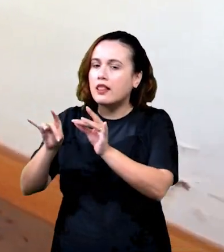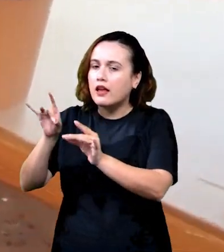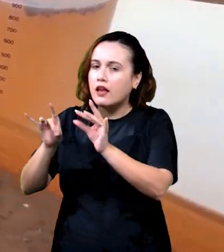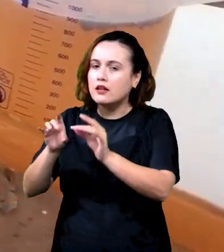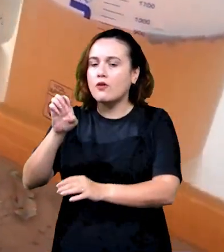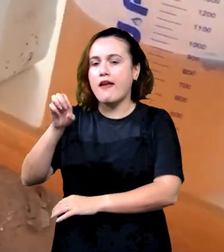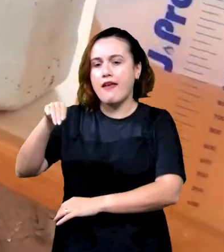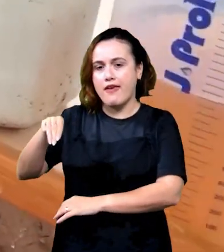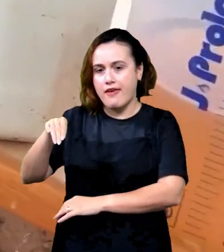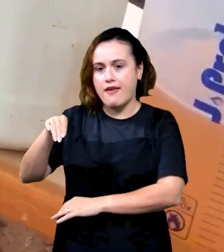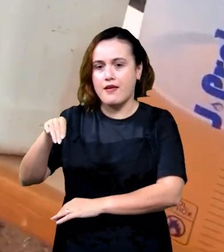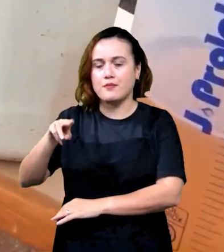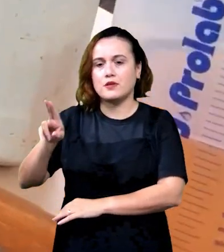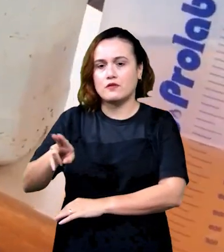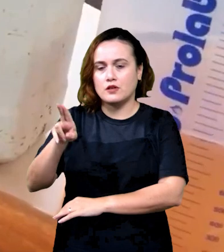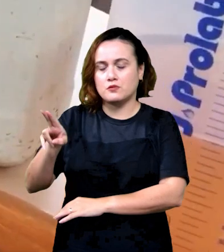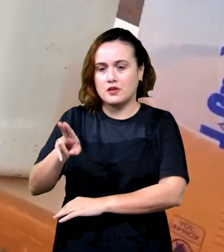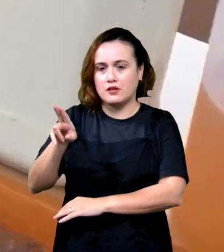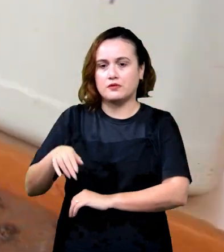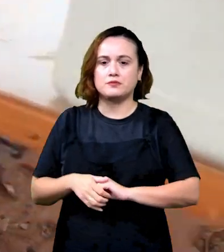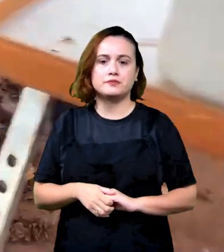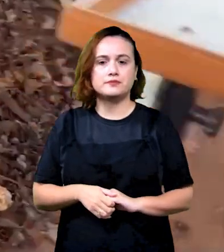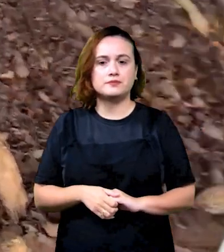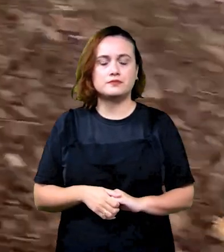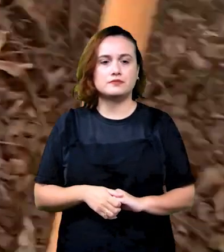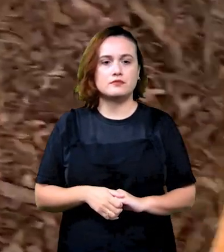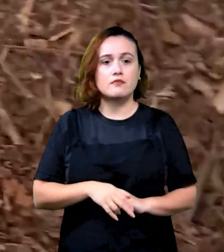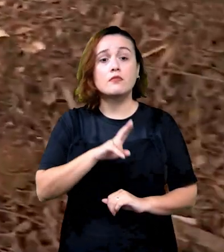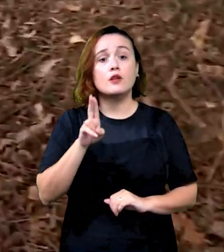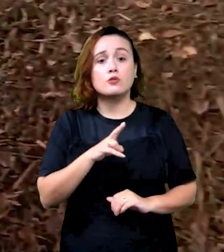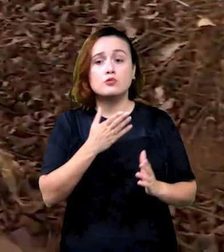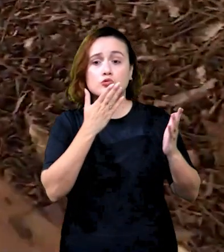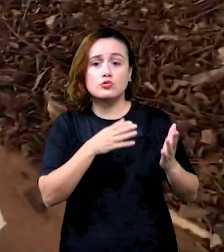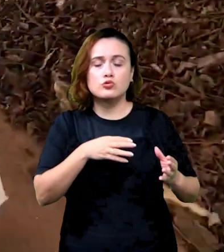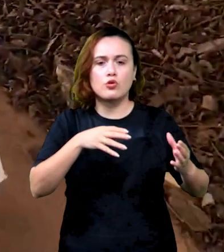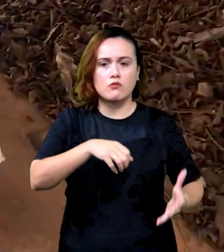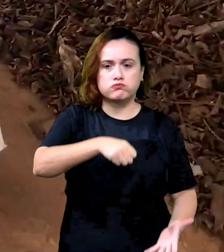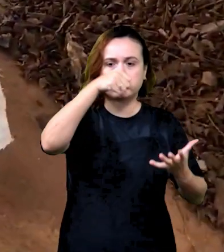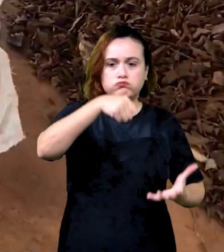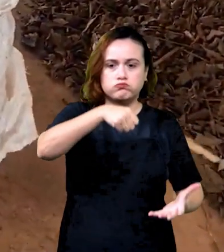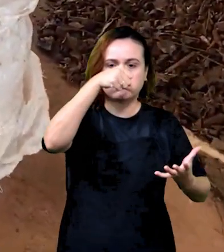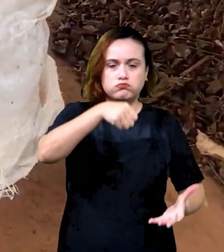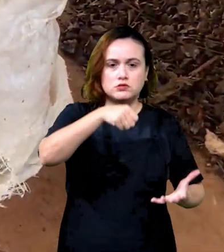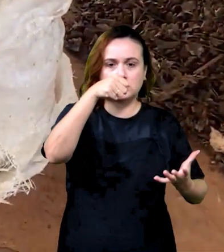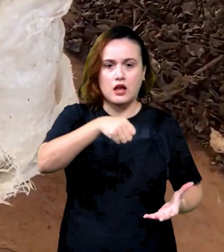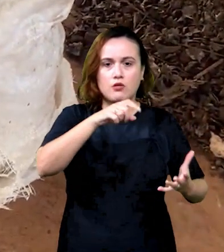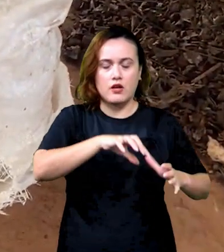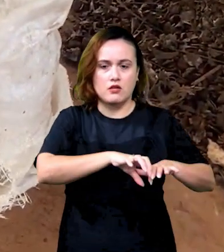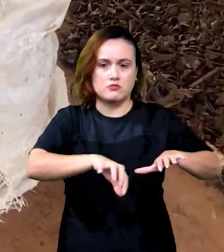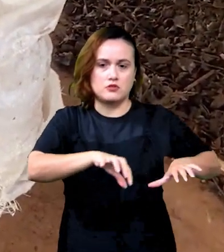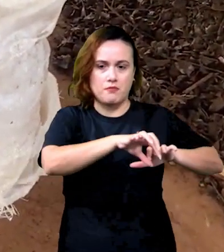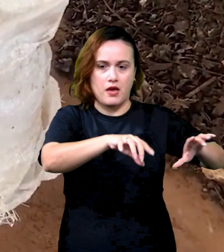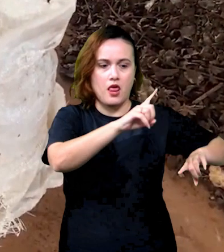que a gente vai utilizar na solução. Aqui, gente utilizou sacos de estopa para separar os